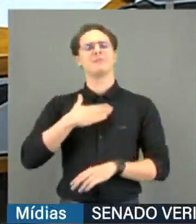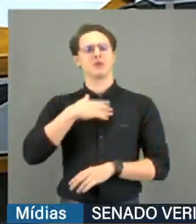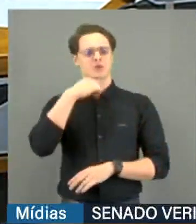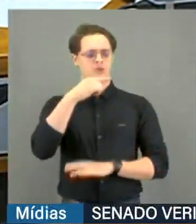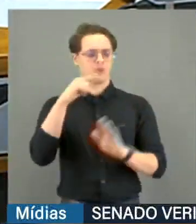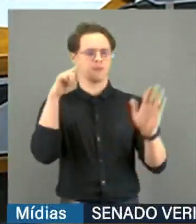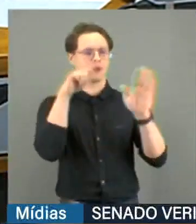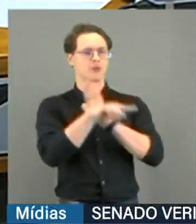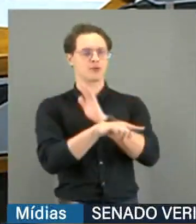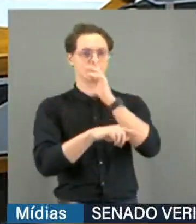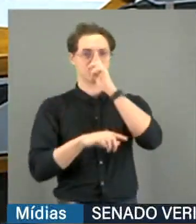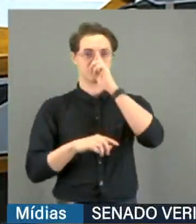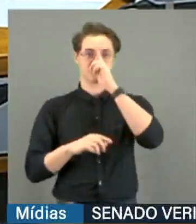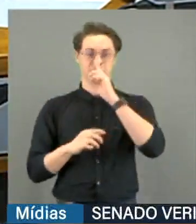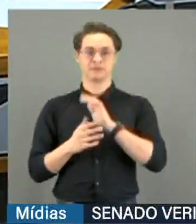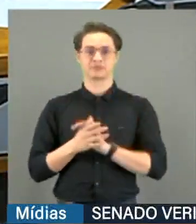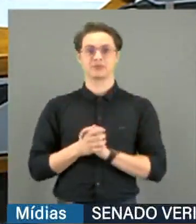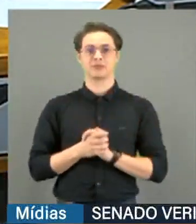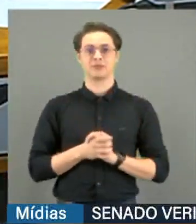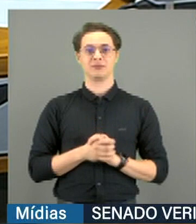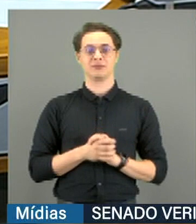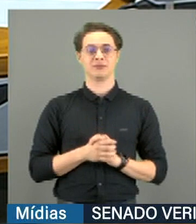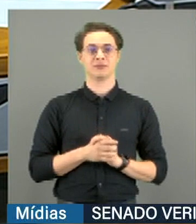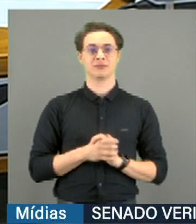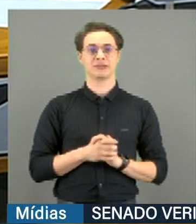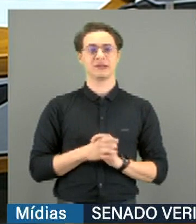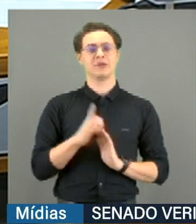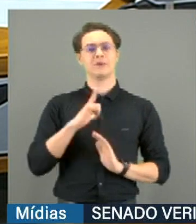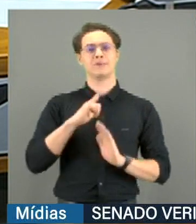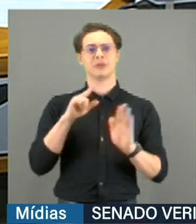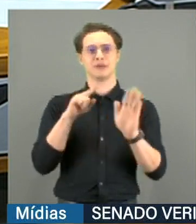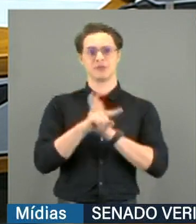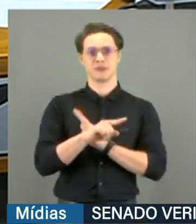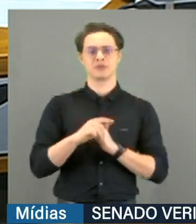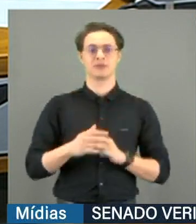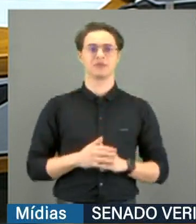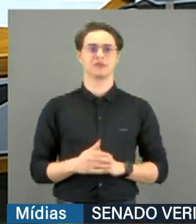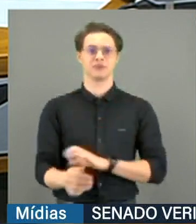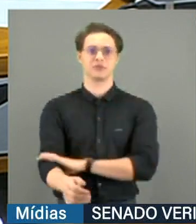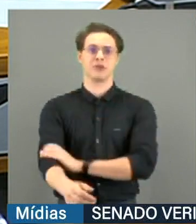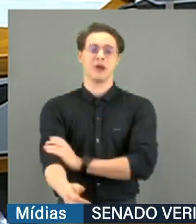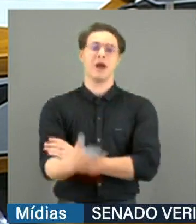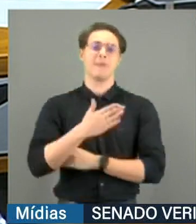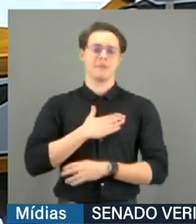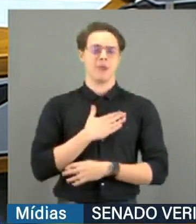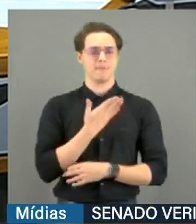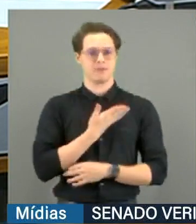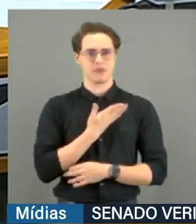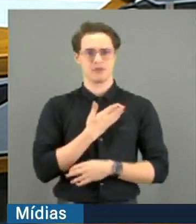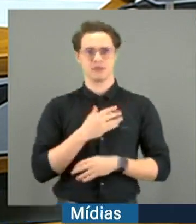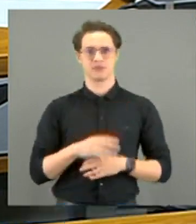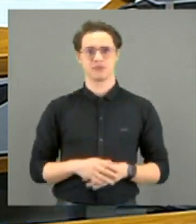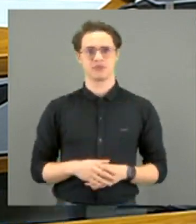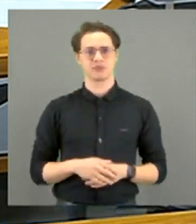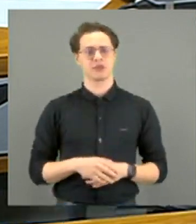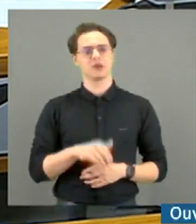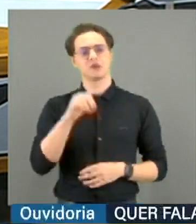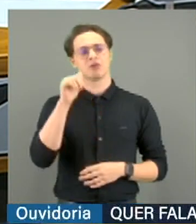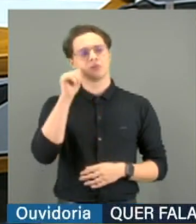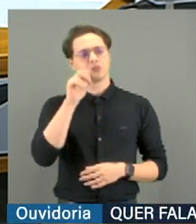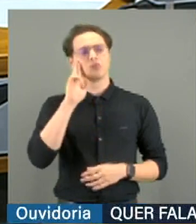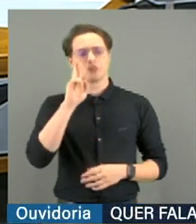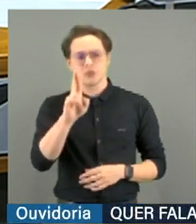que eu não consigo nada da testemunha, eu vou perguntar à V. Exª, como minha colega. V. Exª